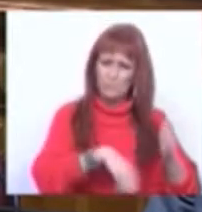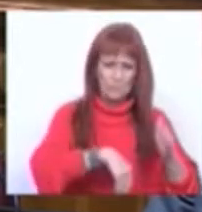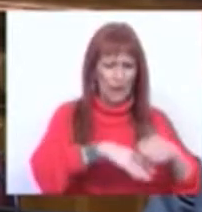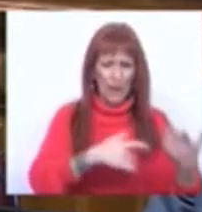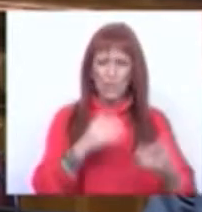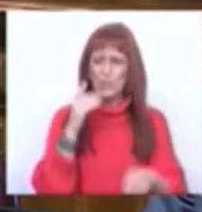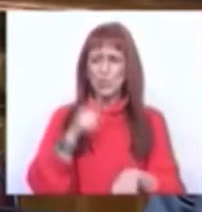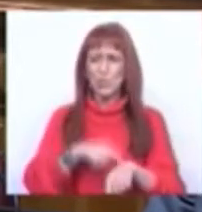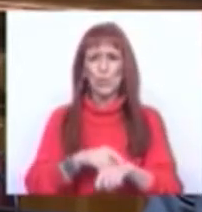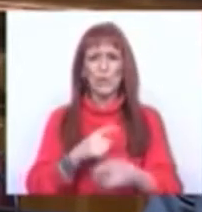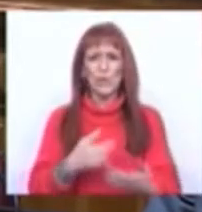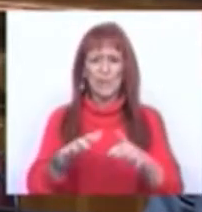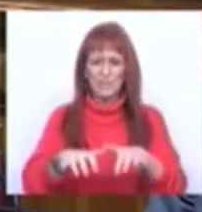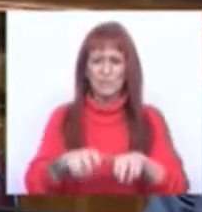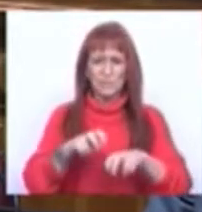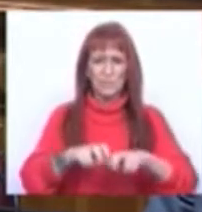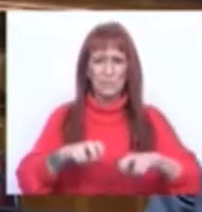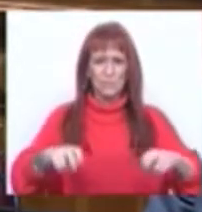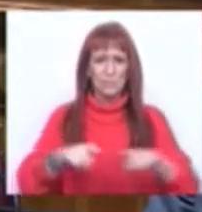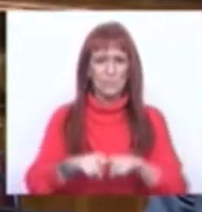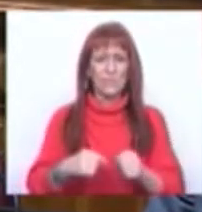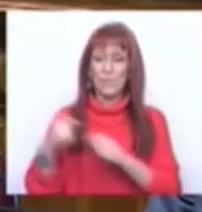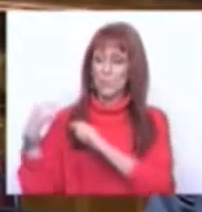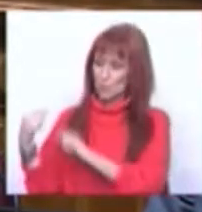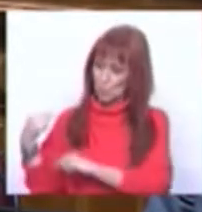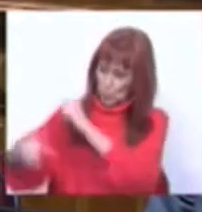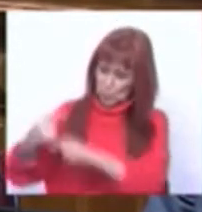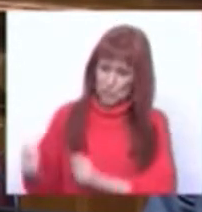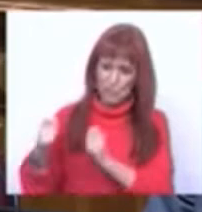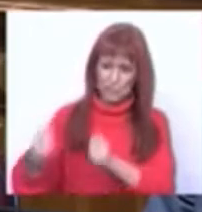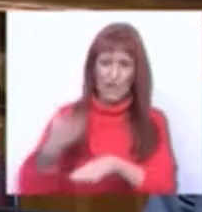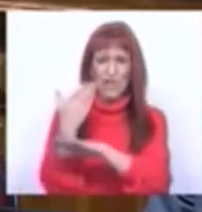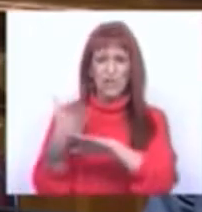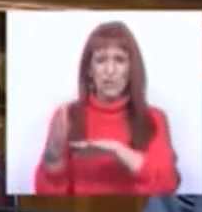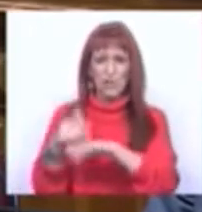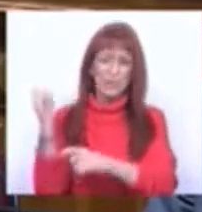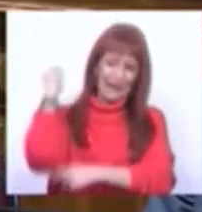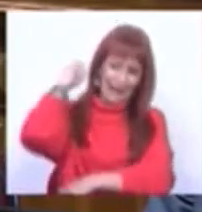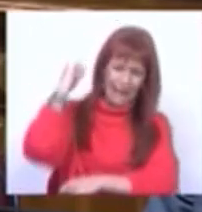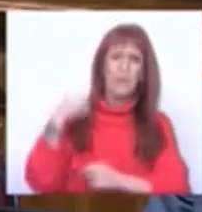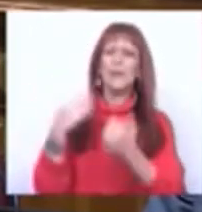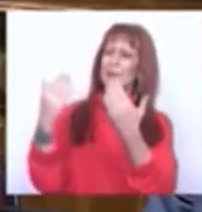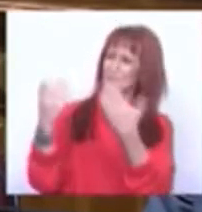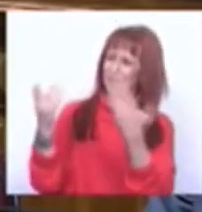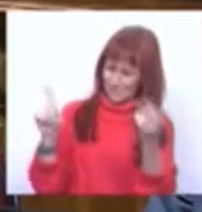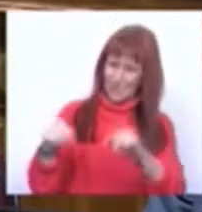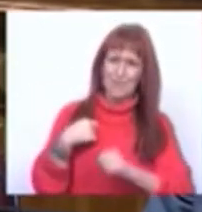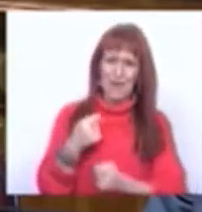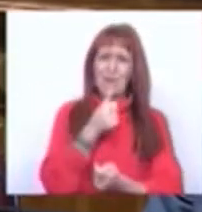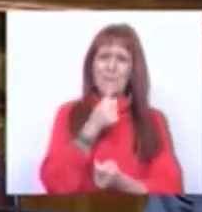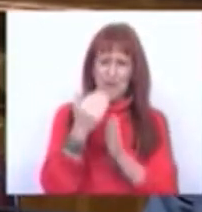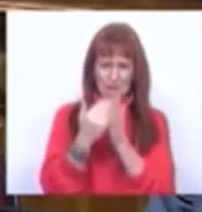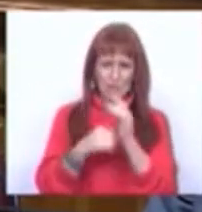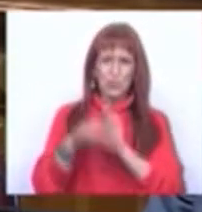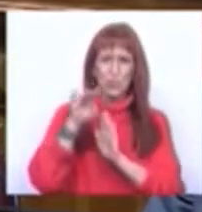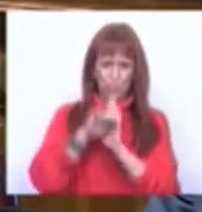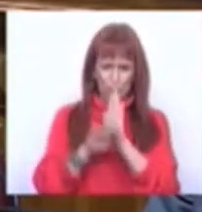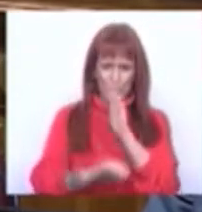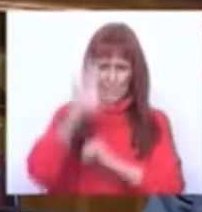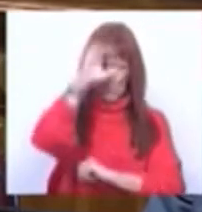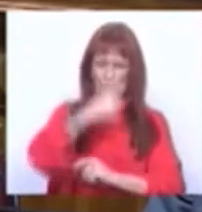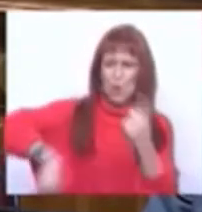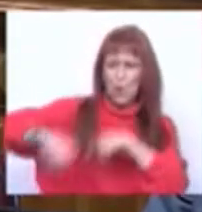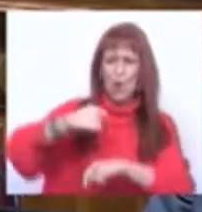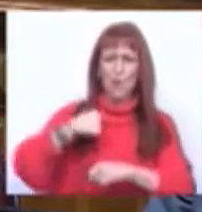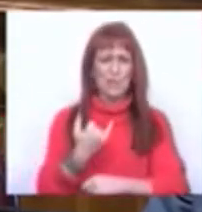até neste Parlamento se sentam os herdeiros dessa exclusão e desse preconceito. Também é de saudar que há medidas no programa de governo e que todos